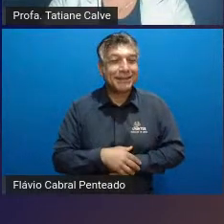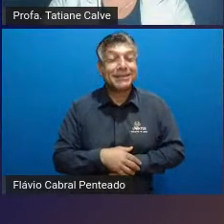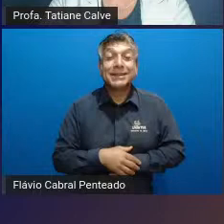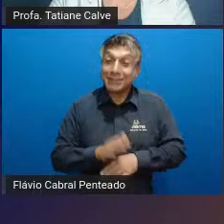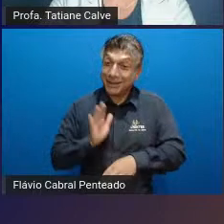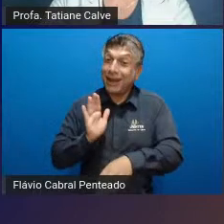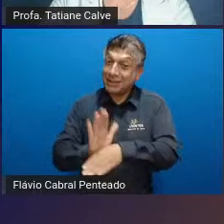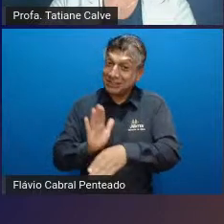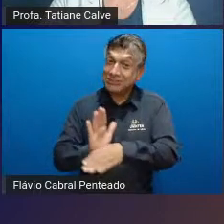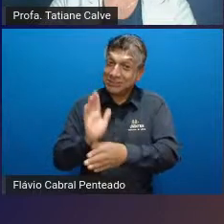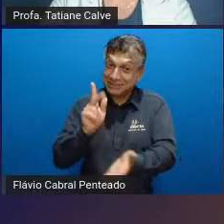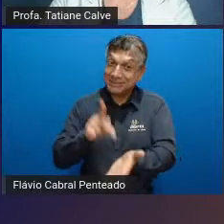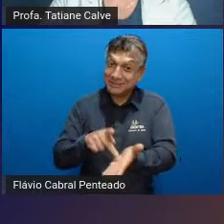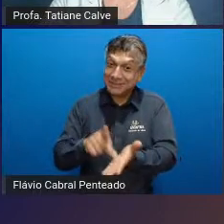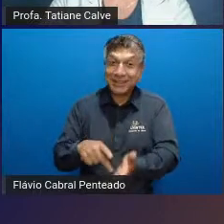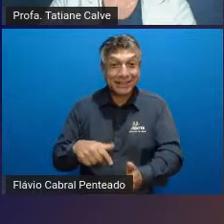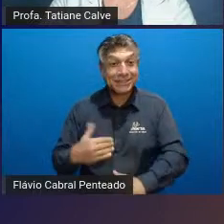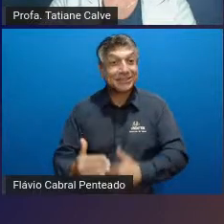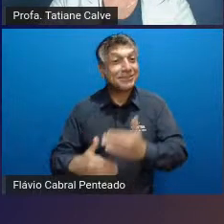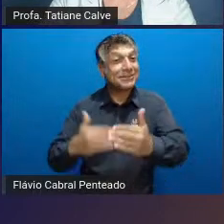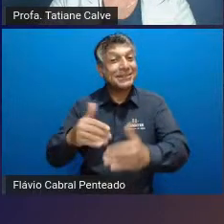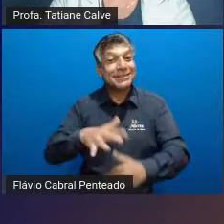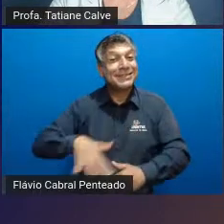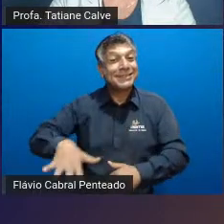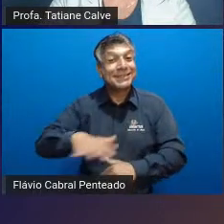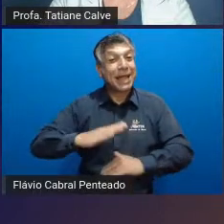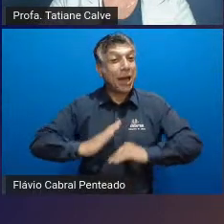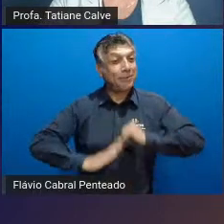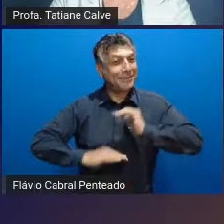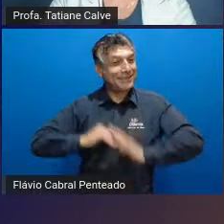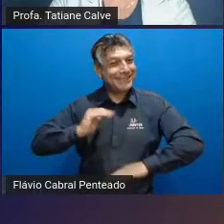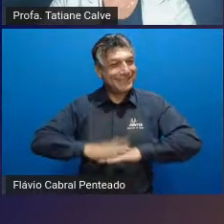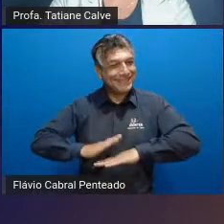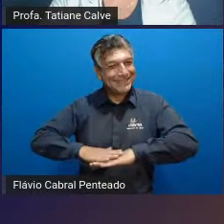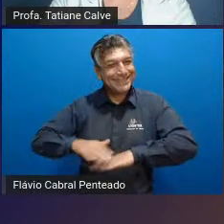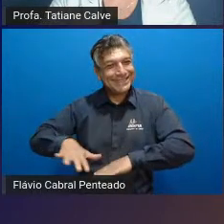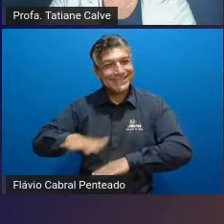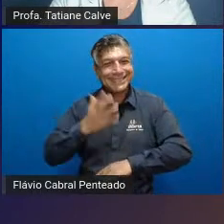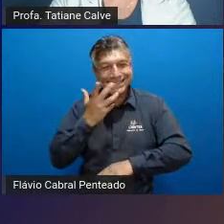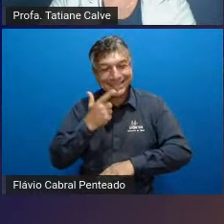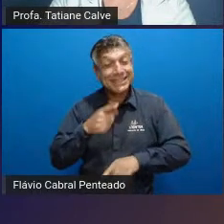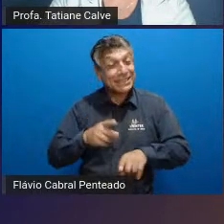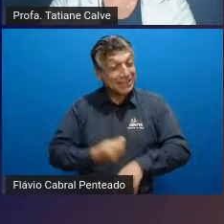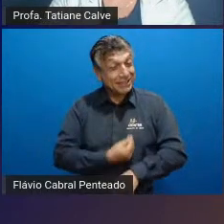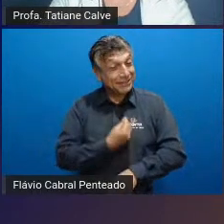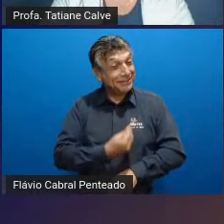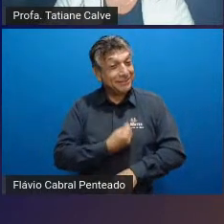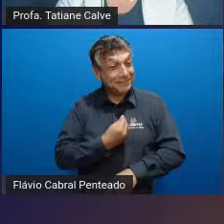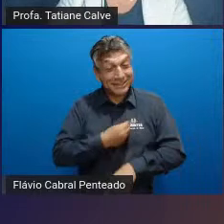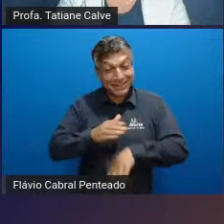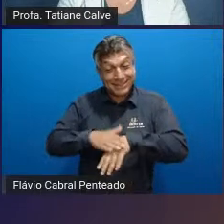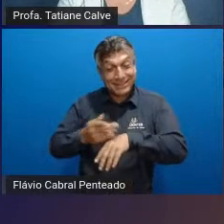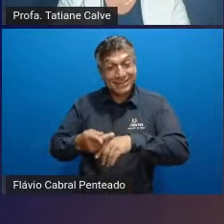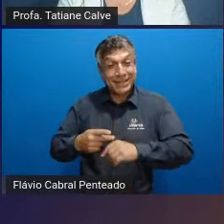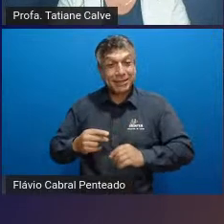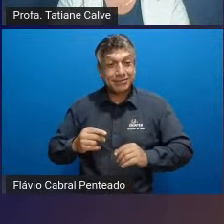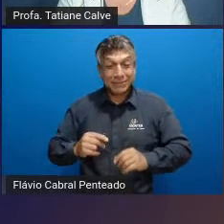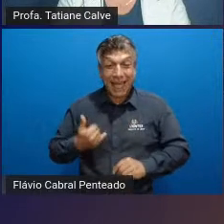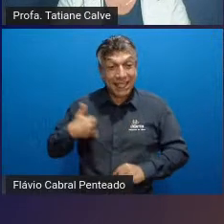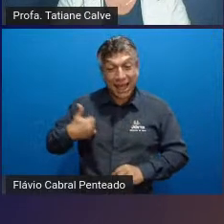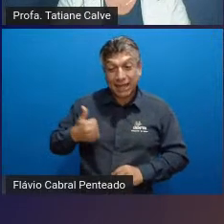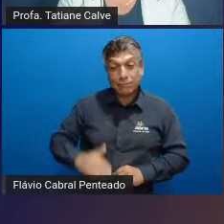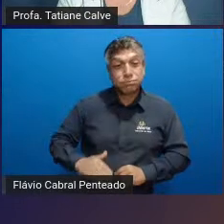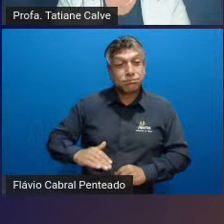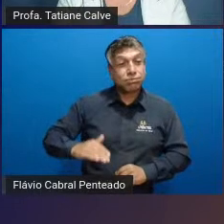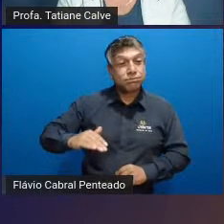então para um desenvolvimento completo aí das habilidades e de todas as vivências motoras das crianças nessa faixa etária